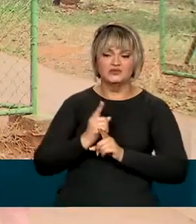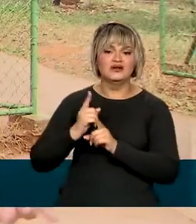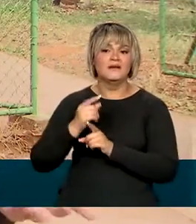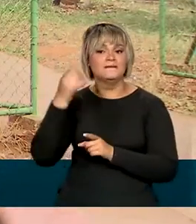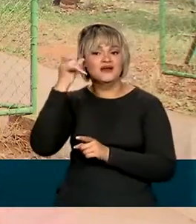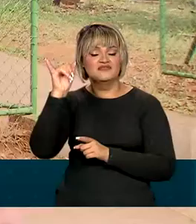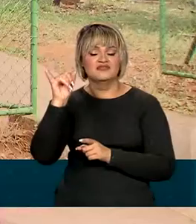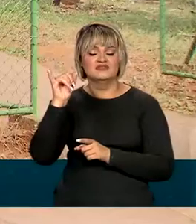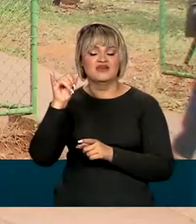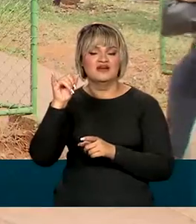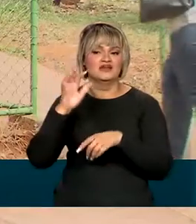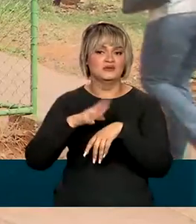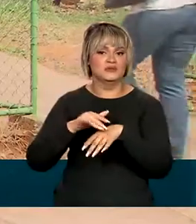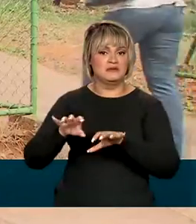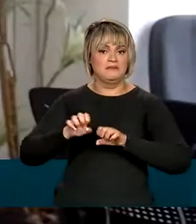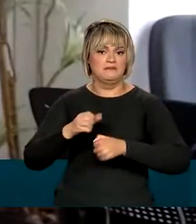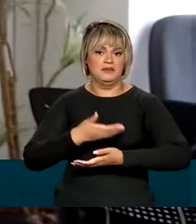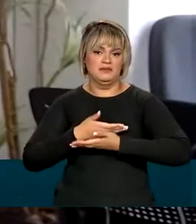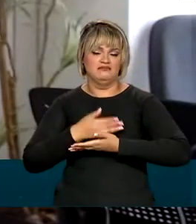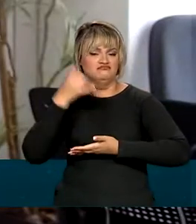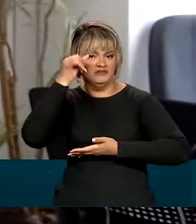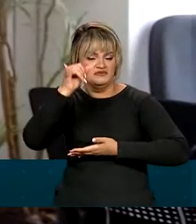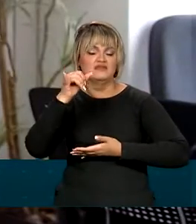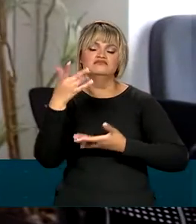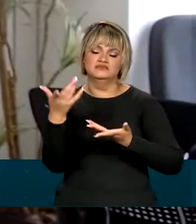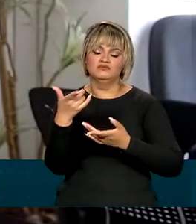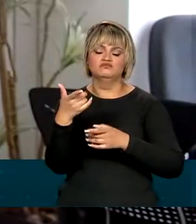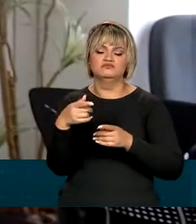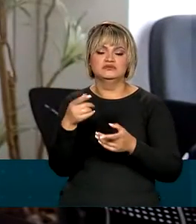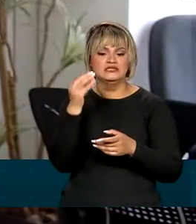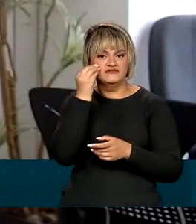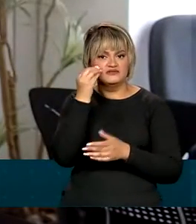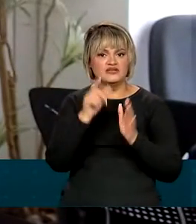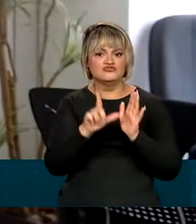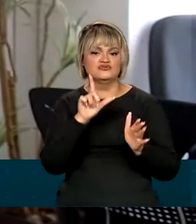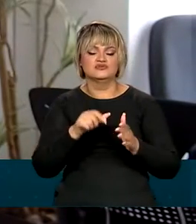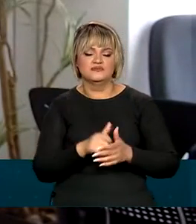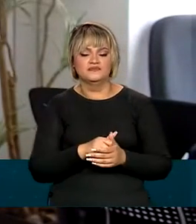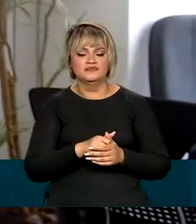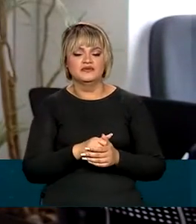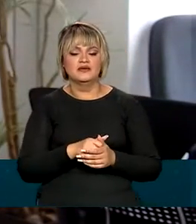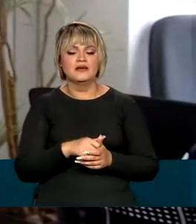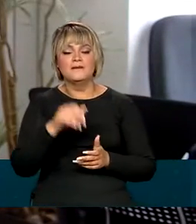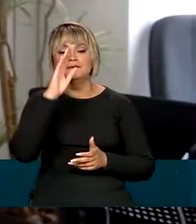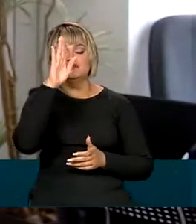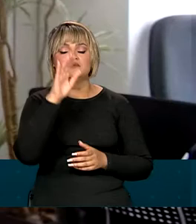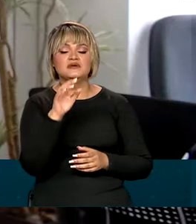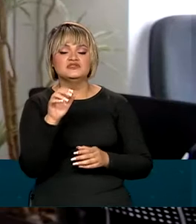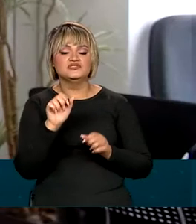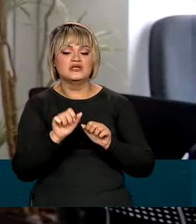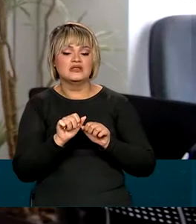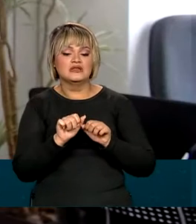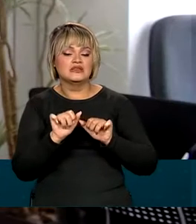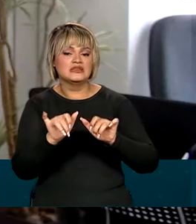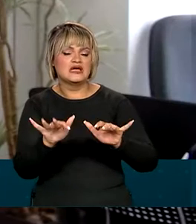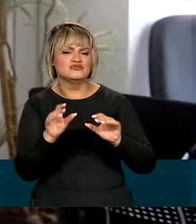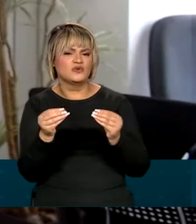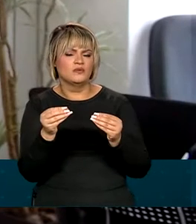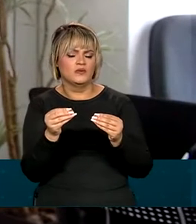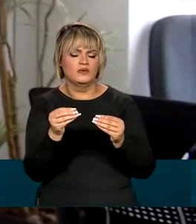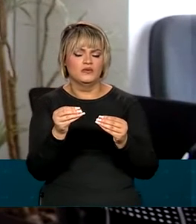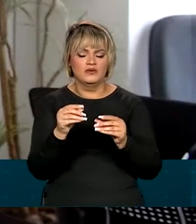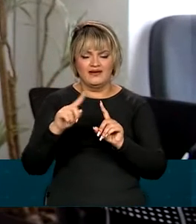transmissão da mãe para a criança. Uma das coisas que mais nos tem preocupado é a taxa de transmissão vertical. A mulher